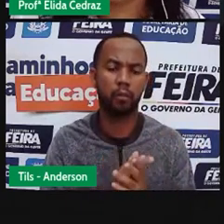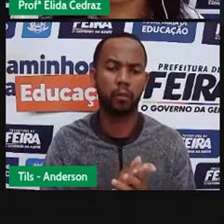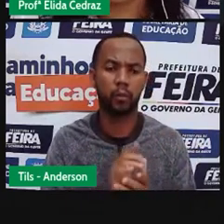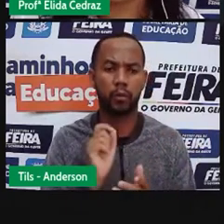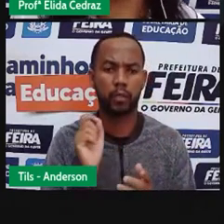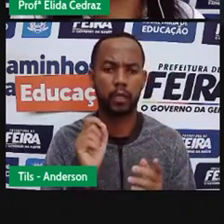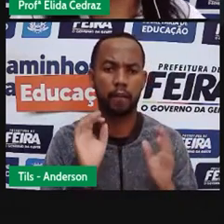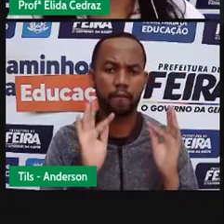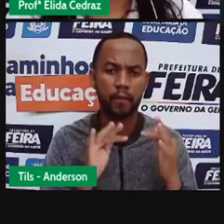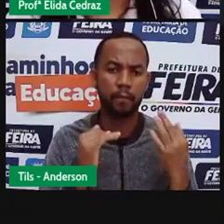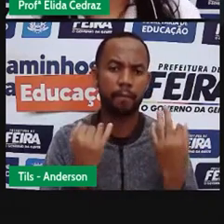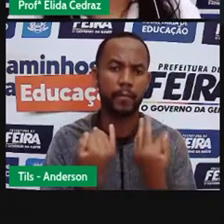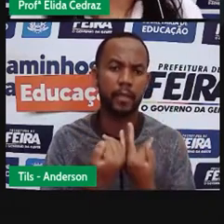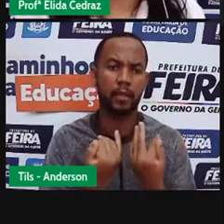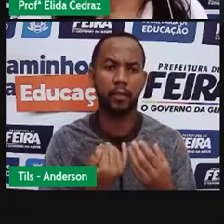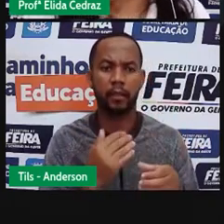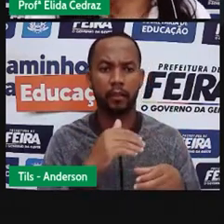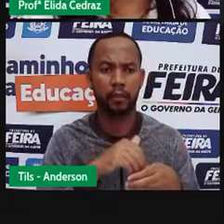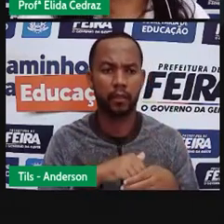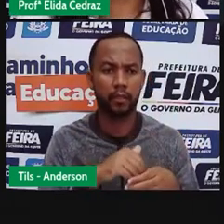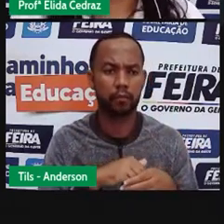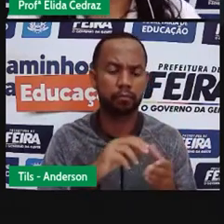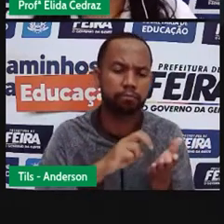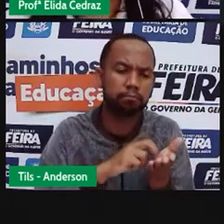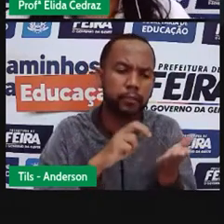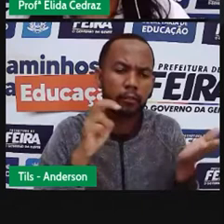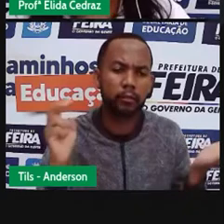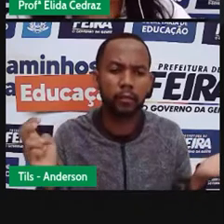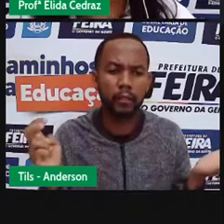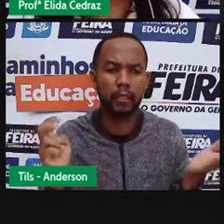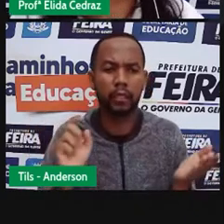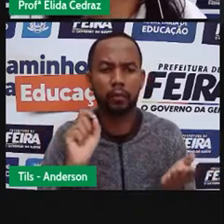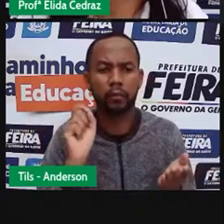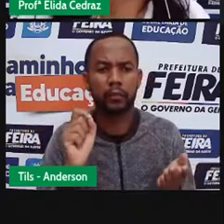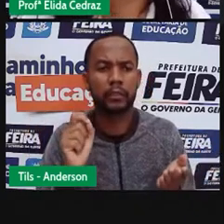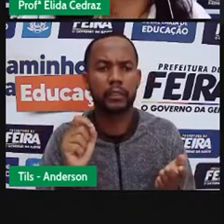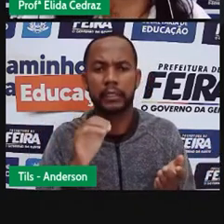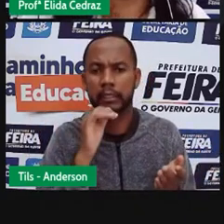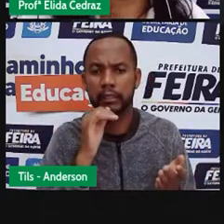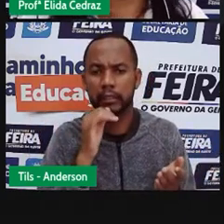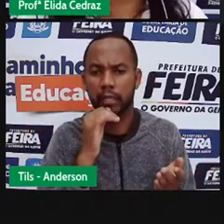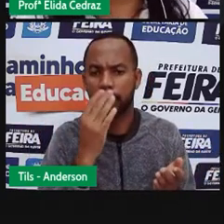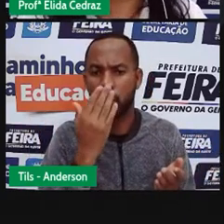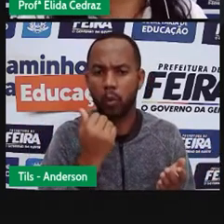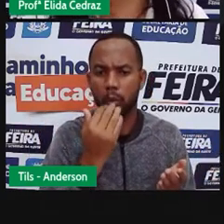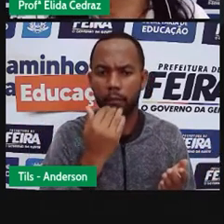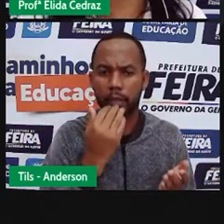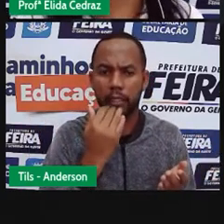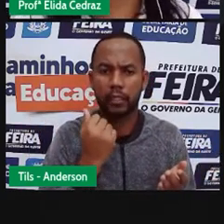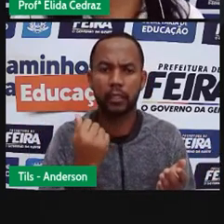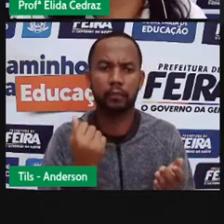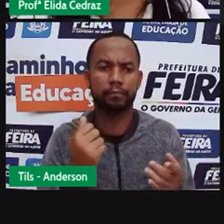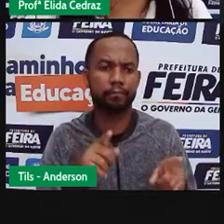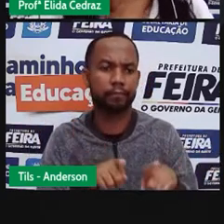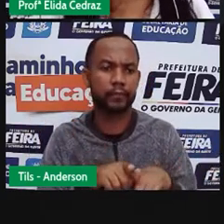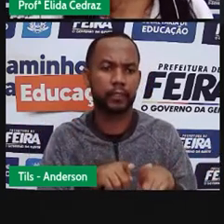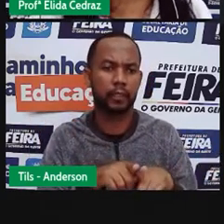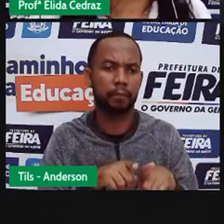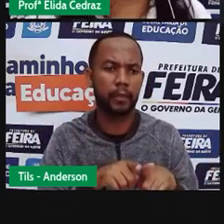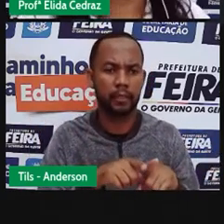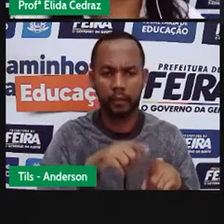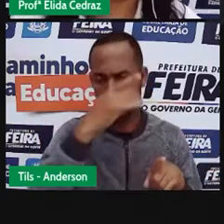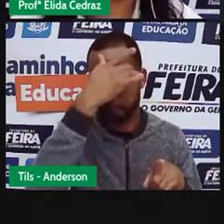domésticas, de acordar, de fazer a sua higiene, de alimentação. Isso varia de